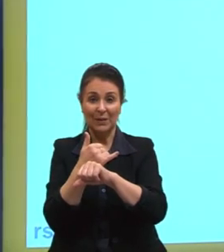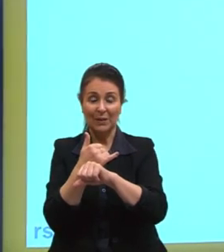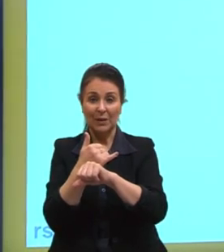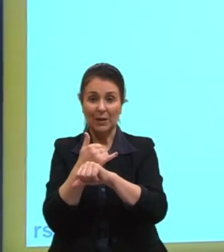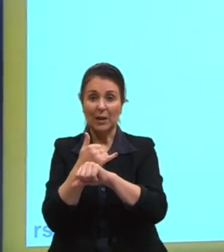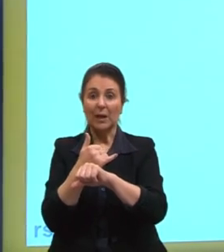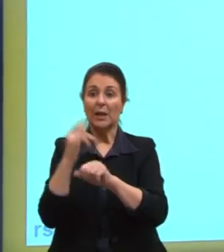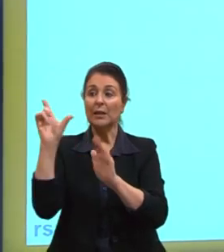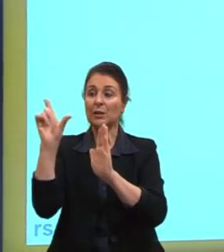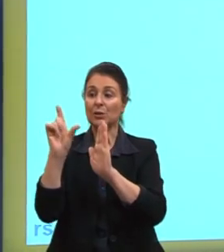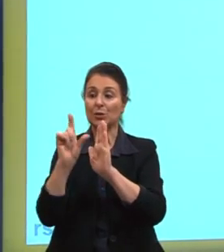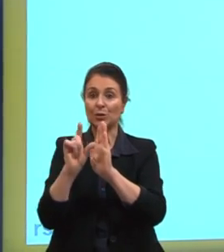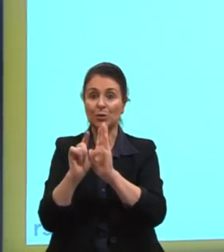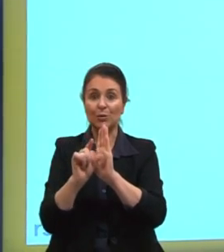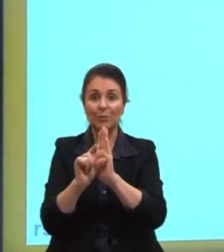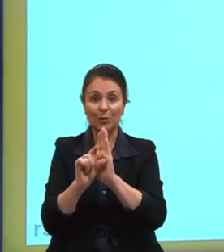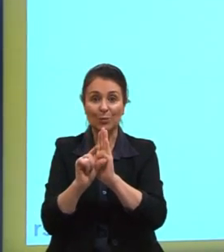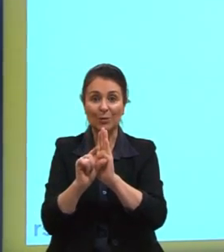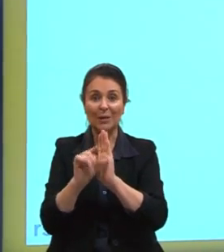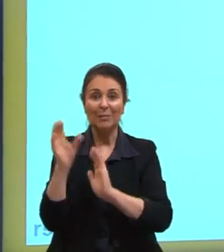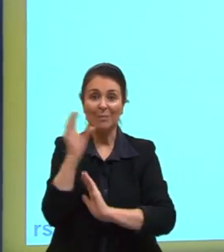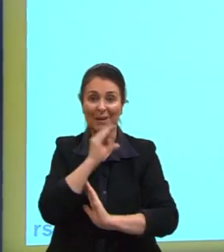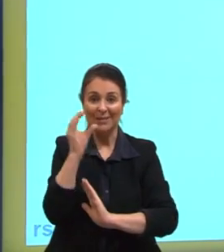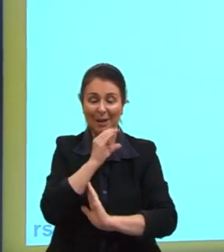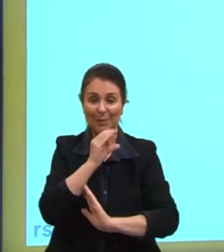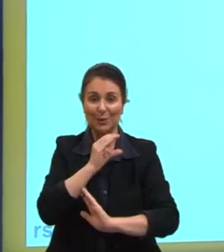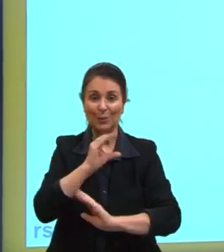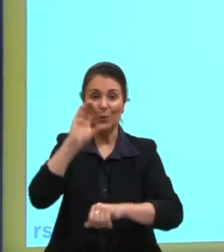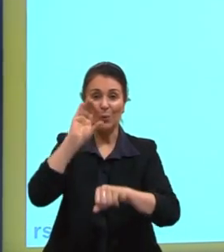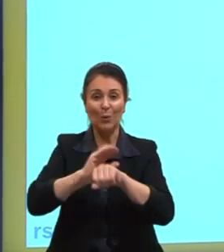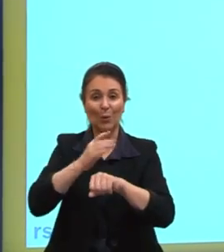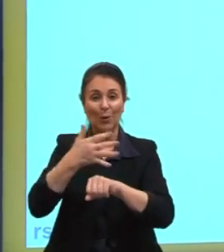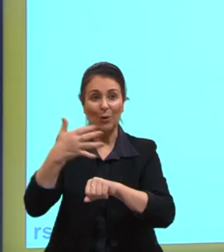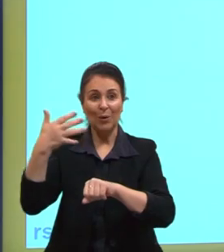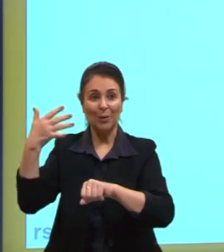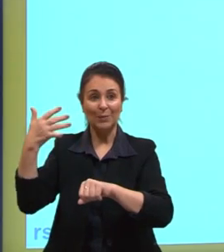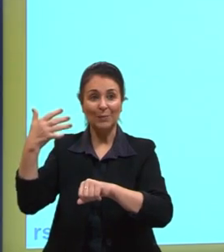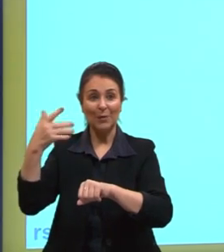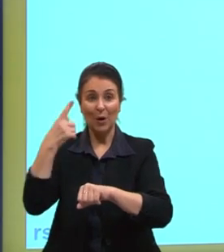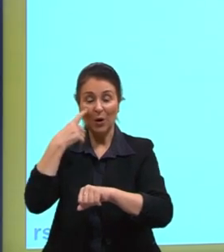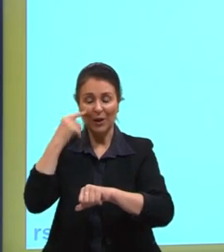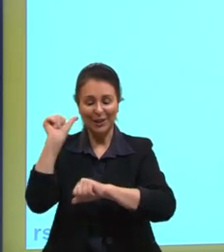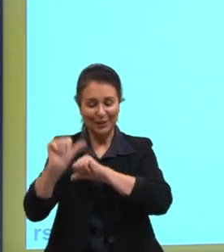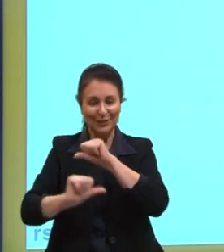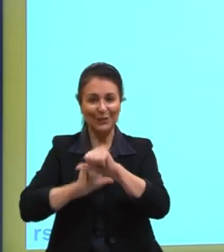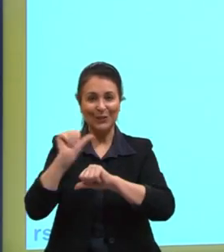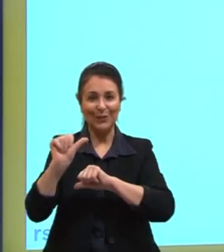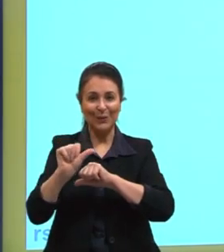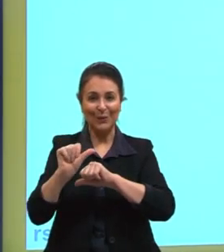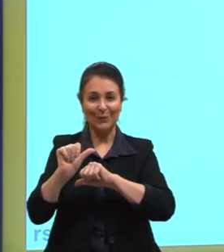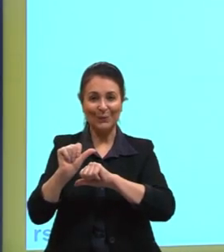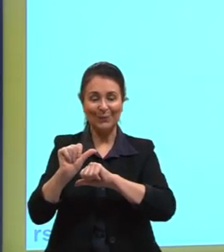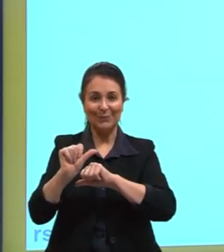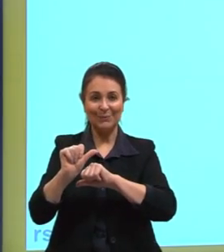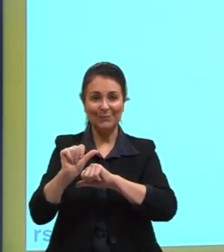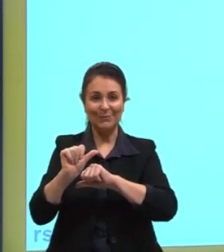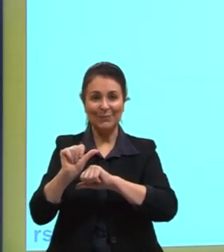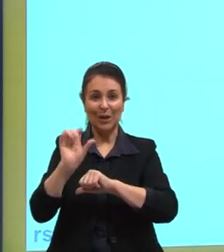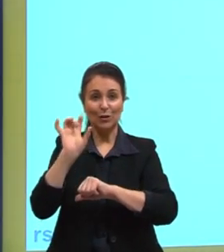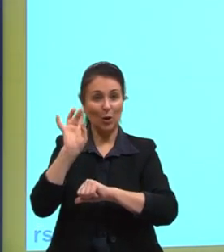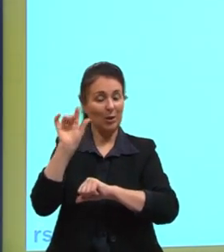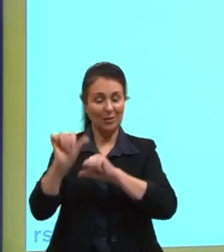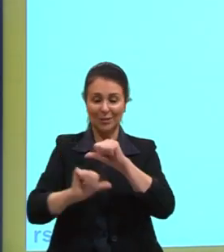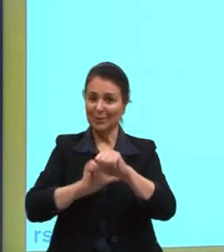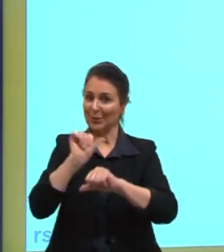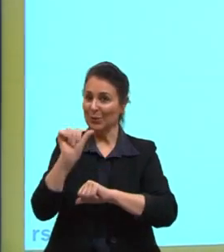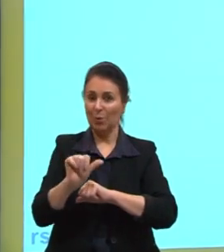reduzir de tamanho mais rápido do que o cobre. Então, foi invertido aqui. Vejam, só está invertido. Mas acontece,